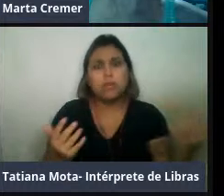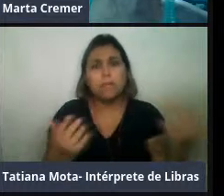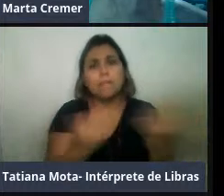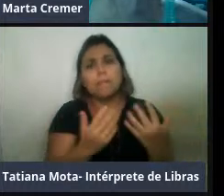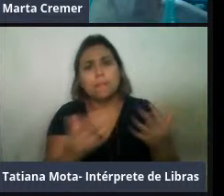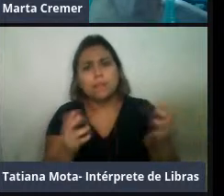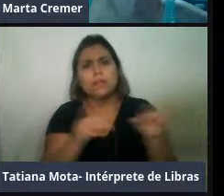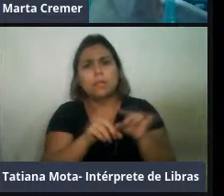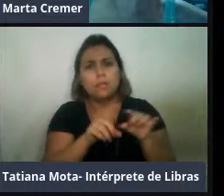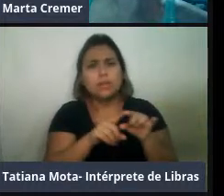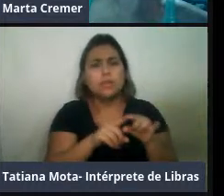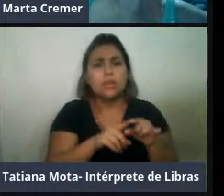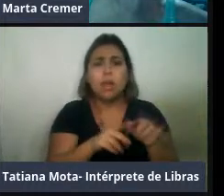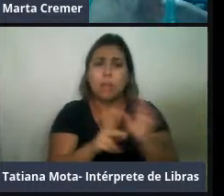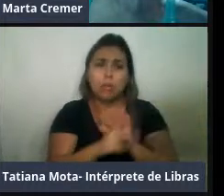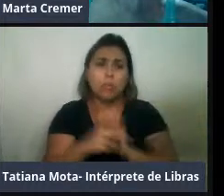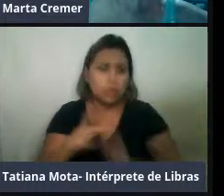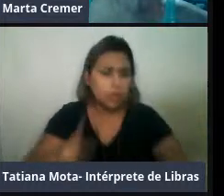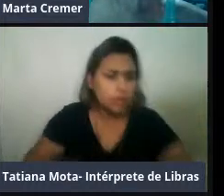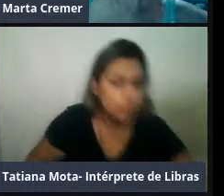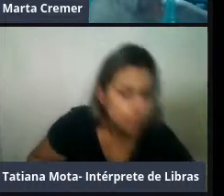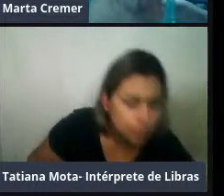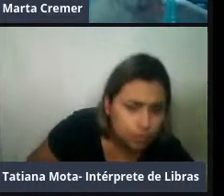gramíneas, de pradarias submersas,